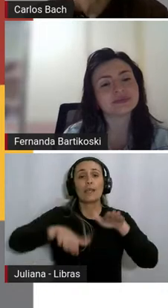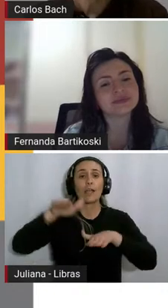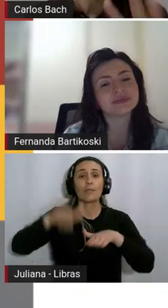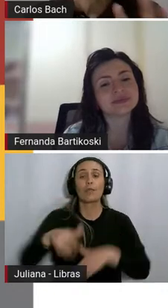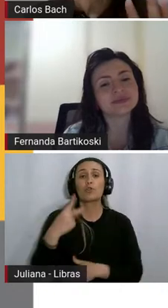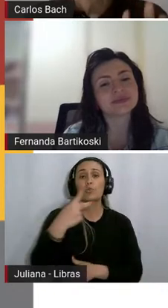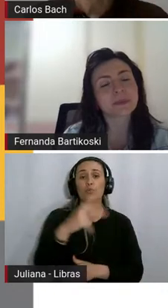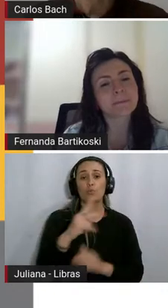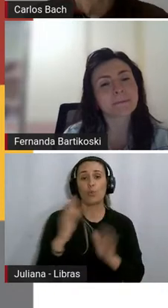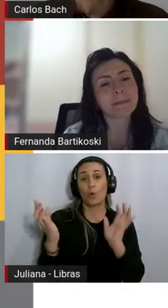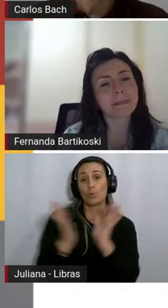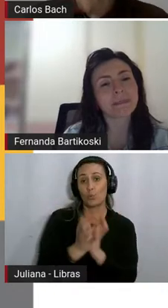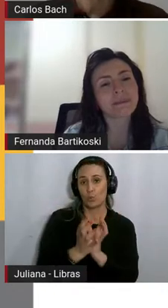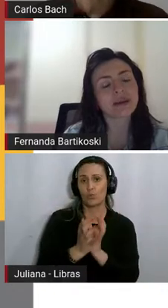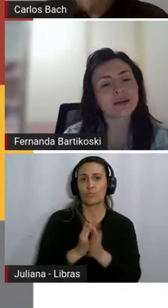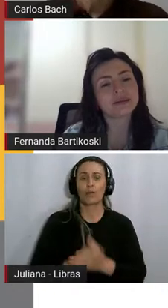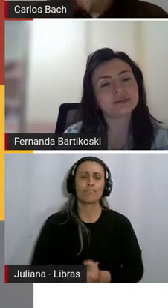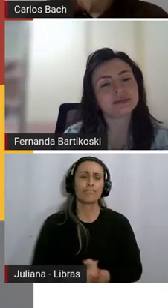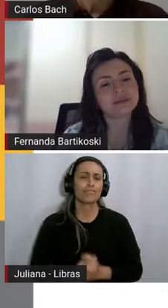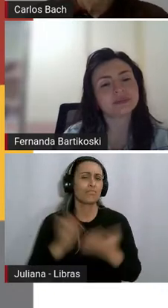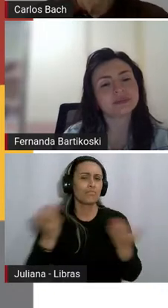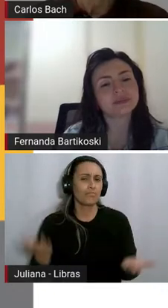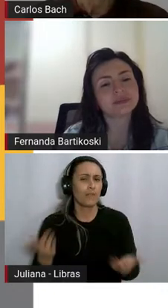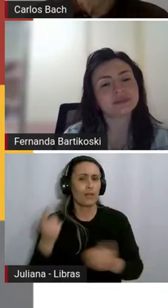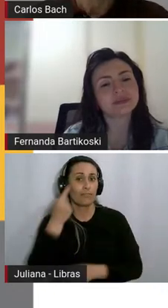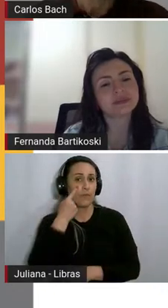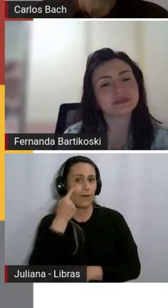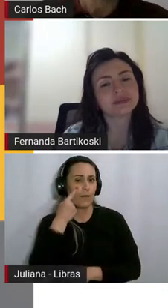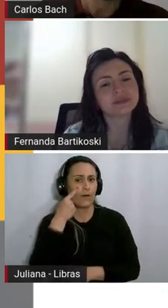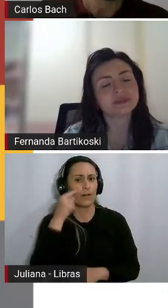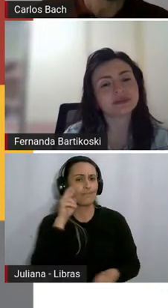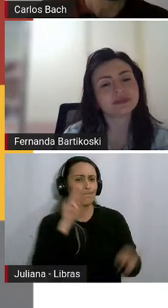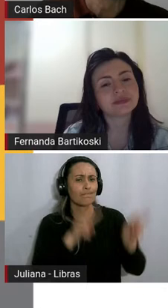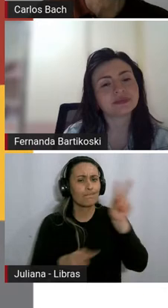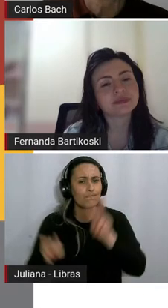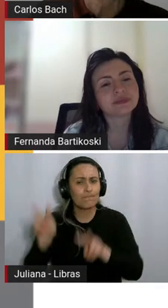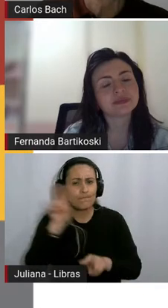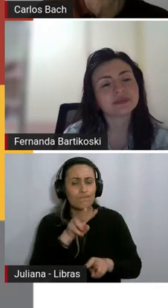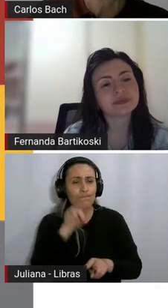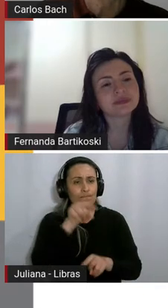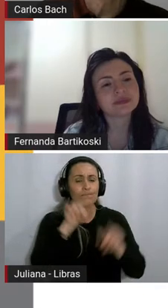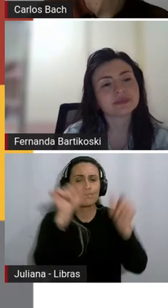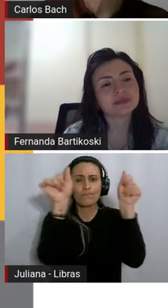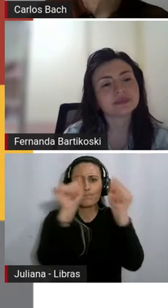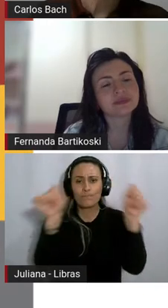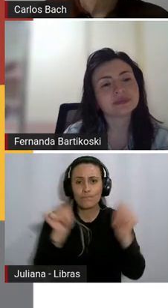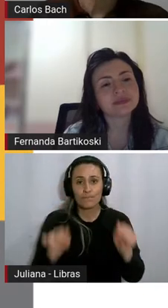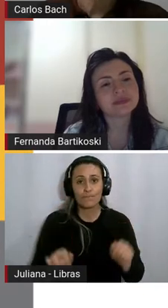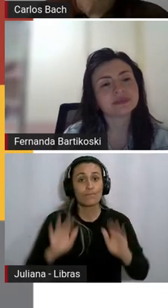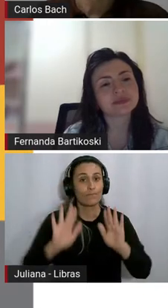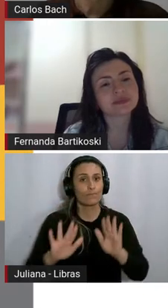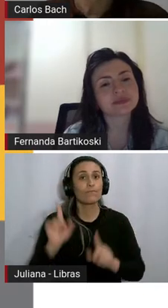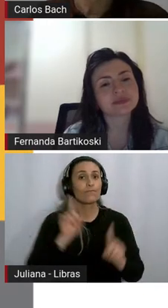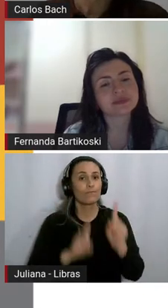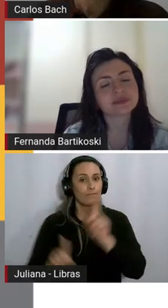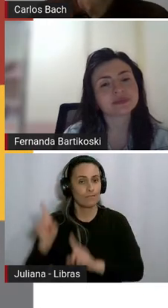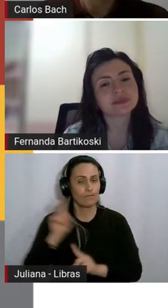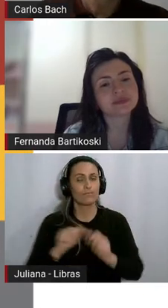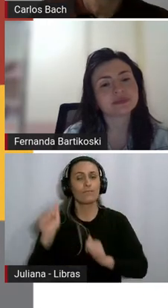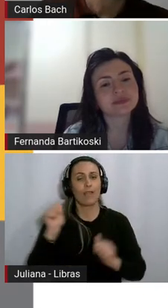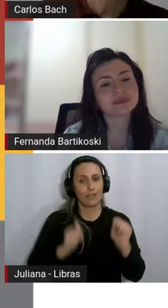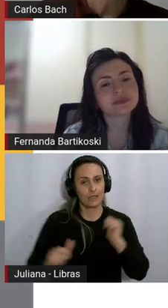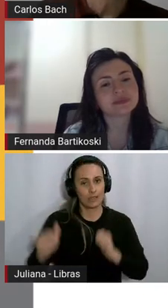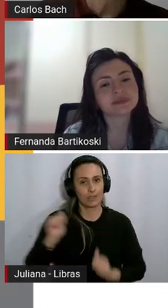se a gente olhar várias imagens e que são algumas são de artistas plásticos mais famosos